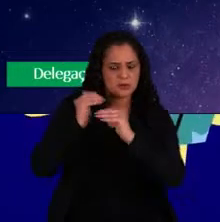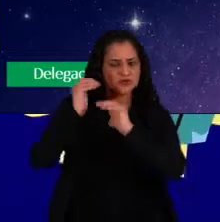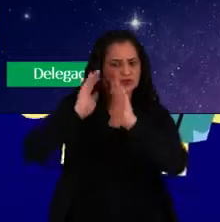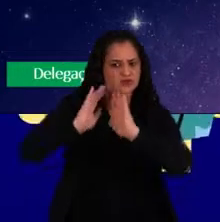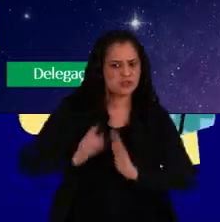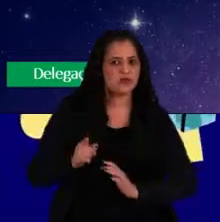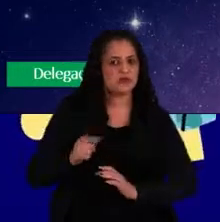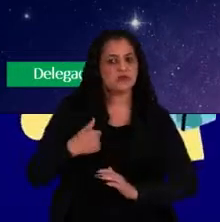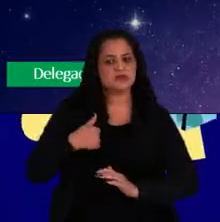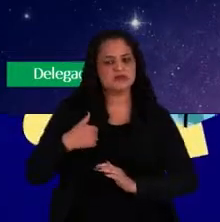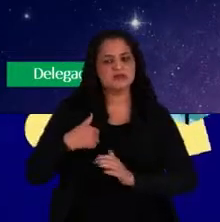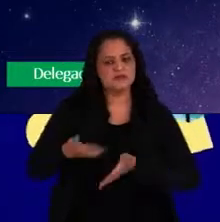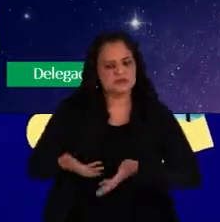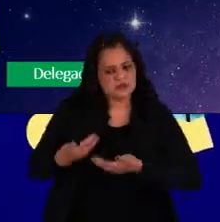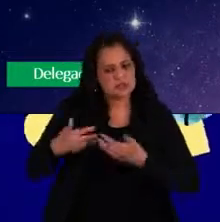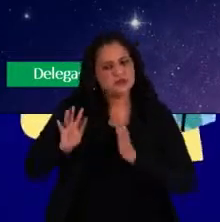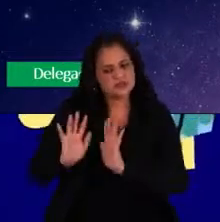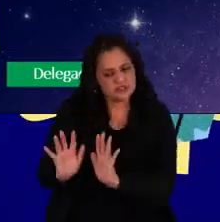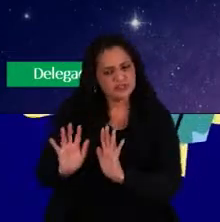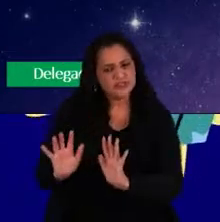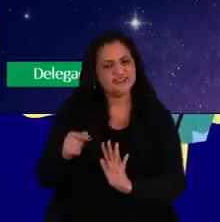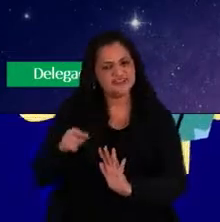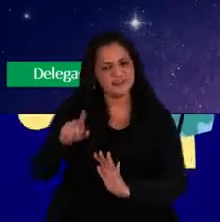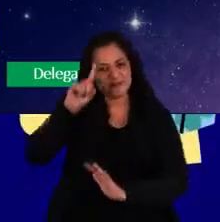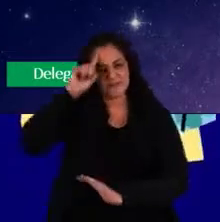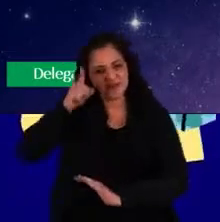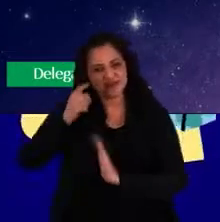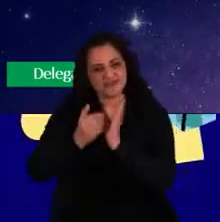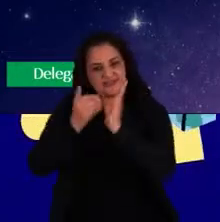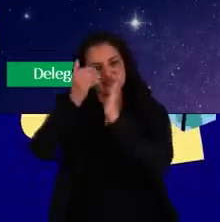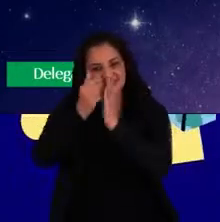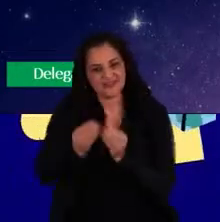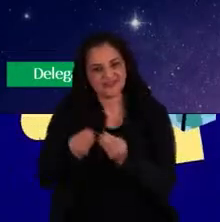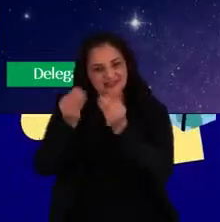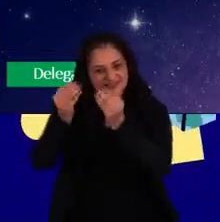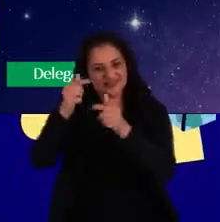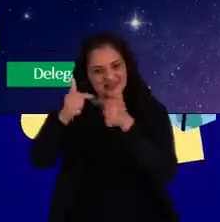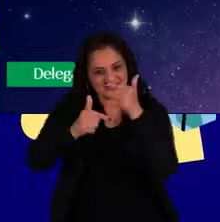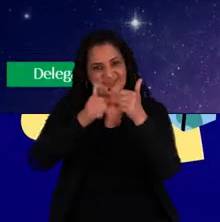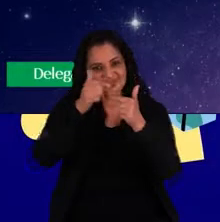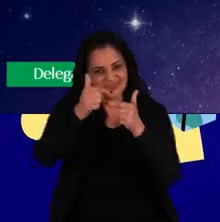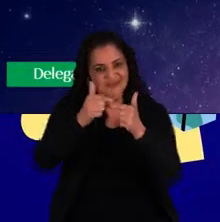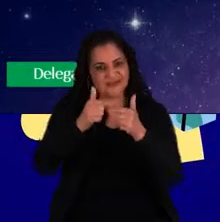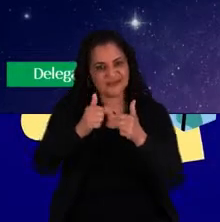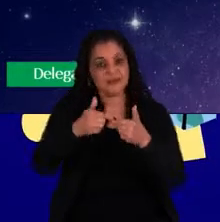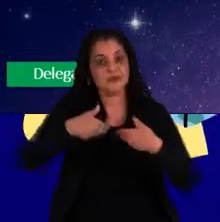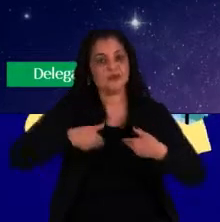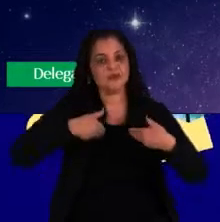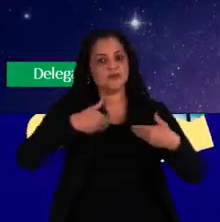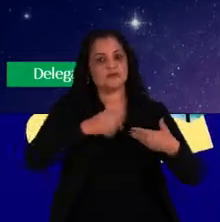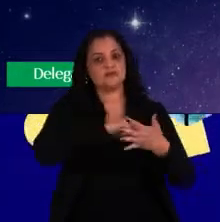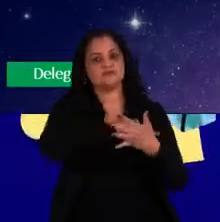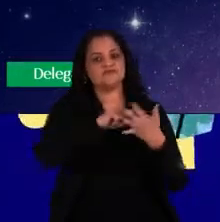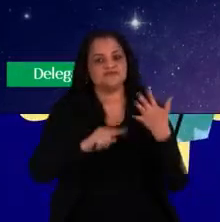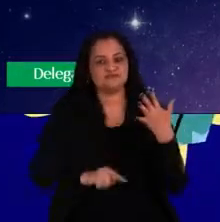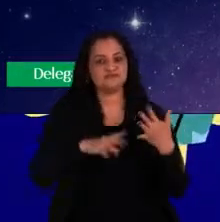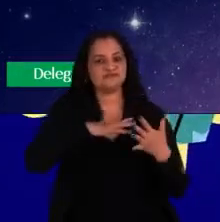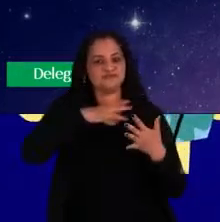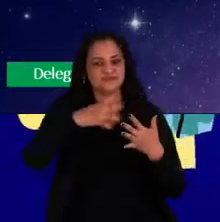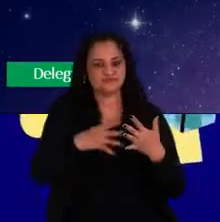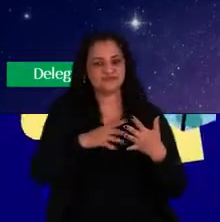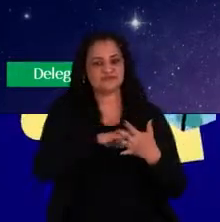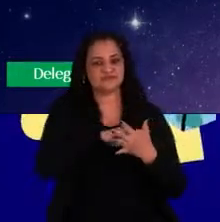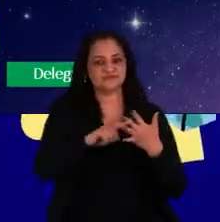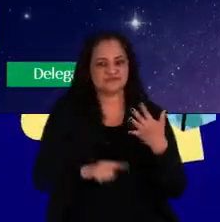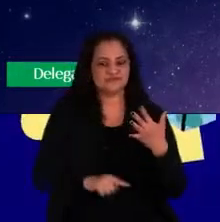desenvolvida, eu posso delegar mais essa pessoa. Então, isso nos convida a ter cinco atitudes diferentes na